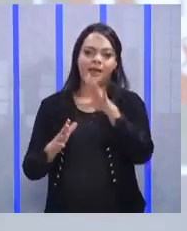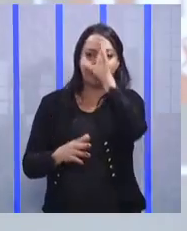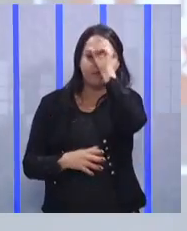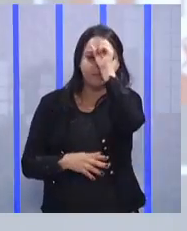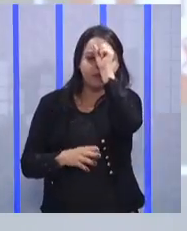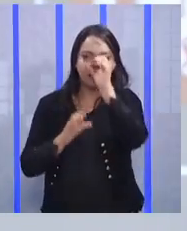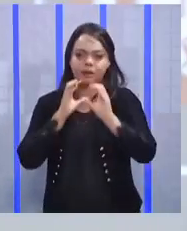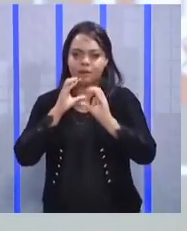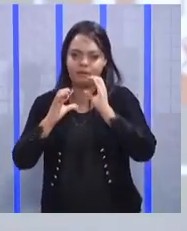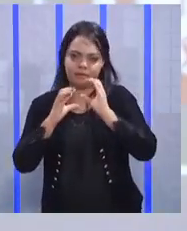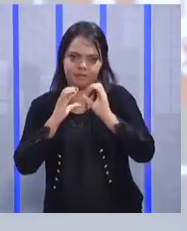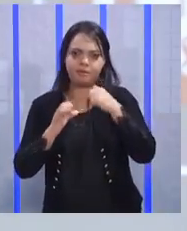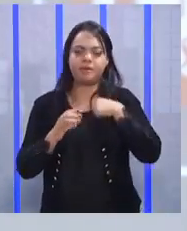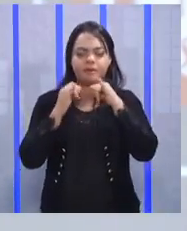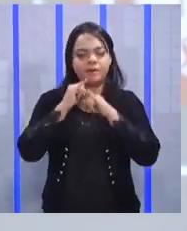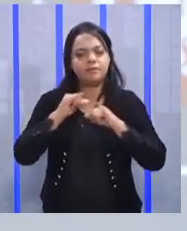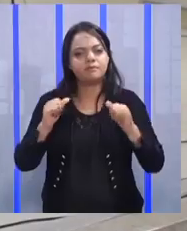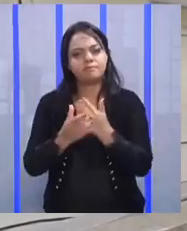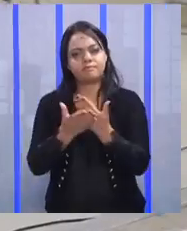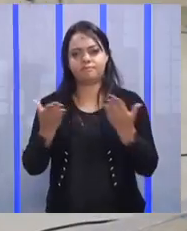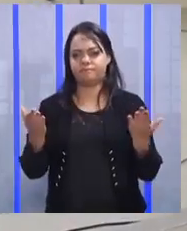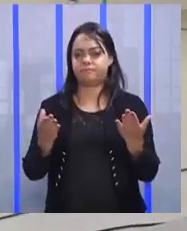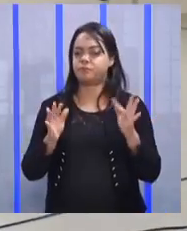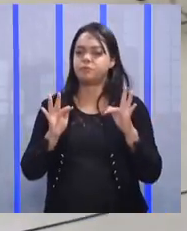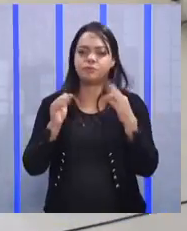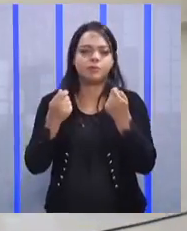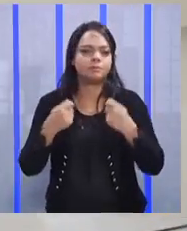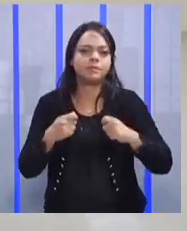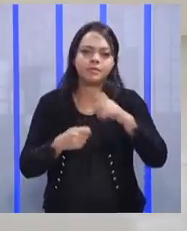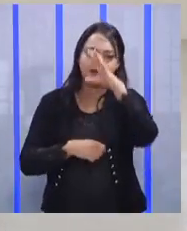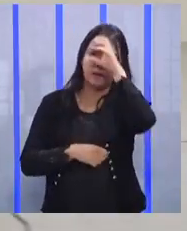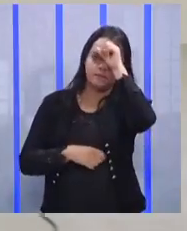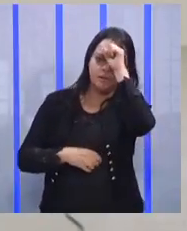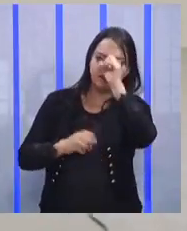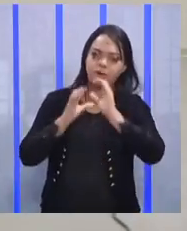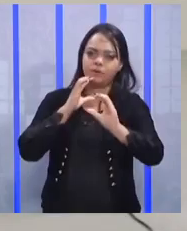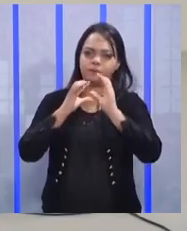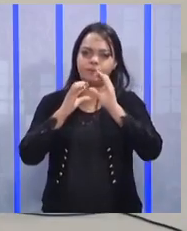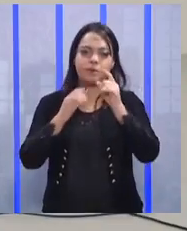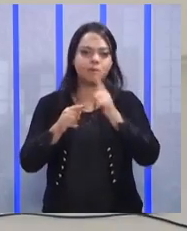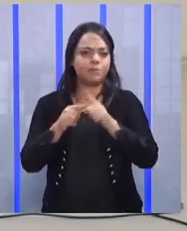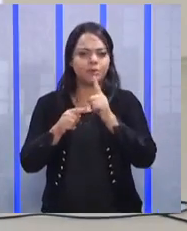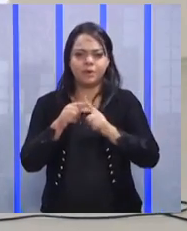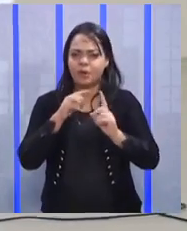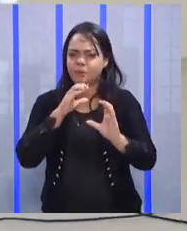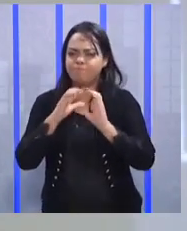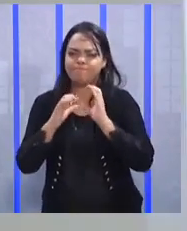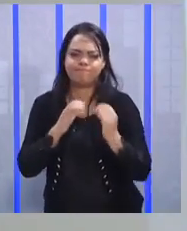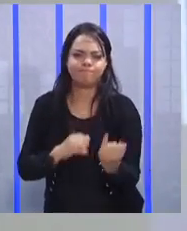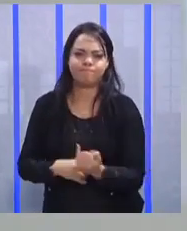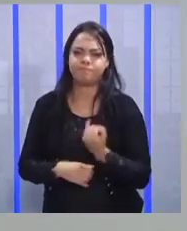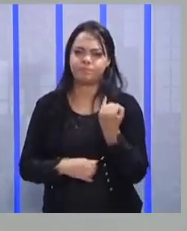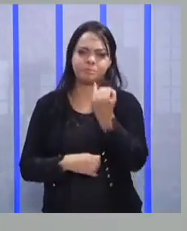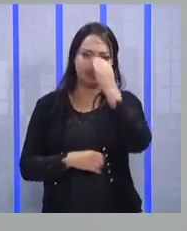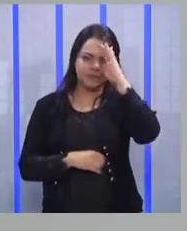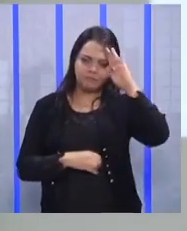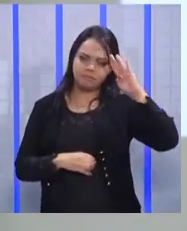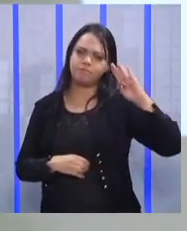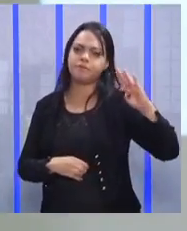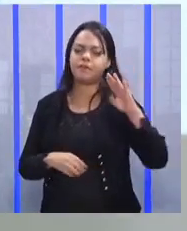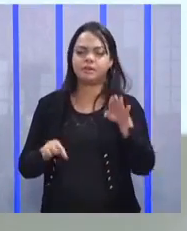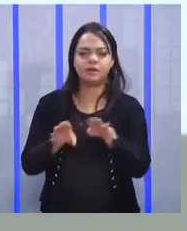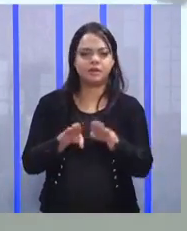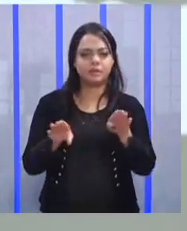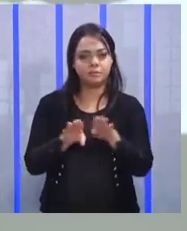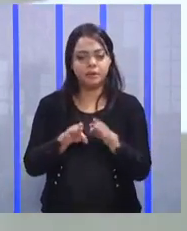E eu falo para vocês, gente, estuda a comunicação porque comunicação é um diferencial muito grande e é tudo uma questão